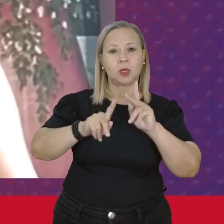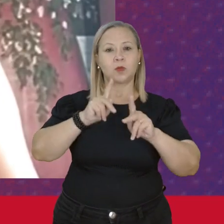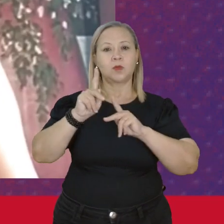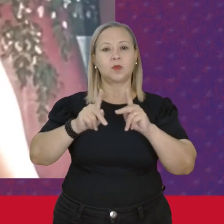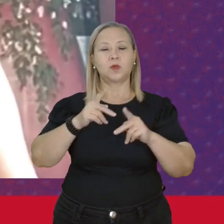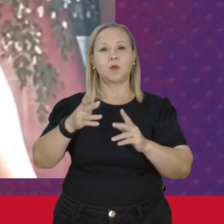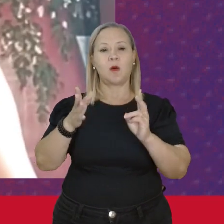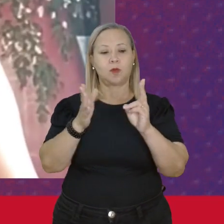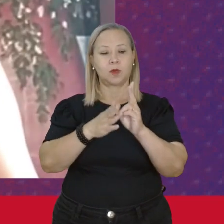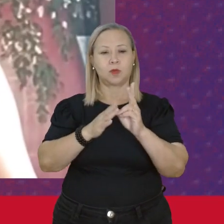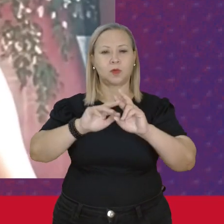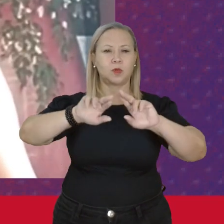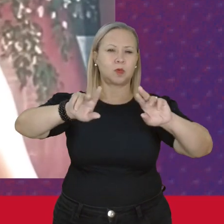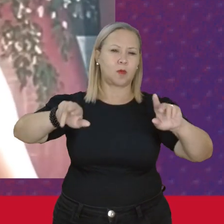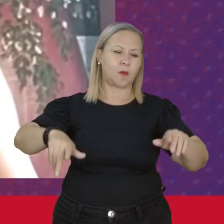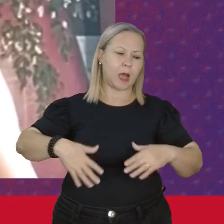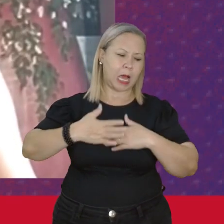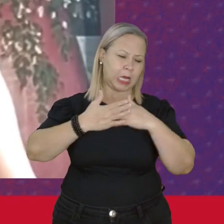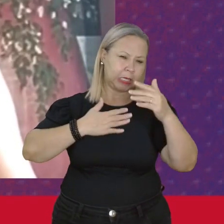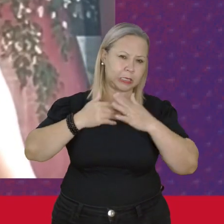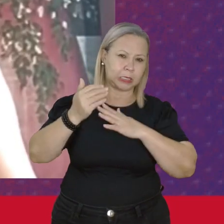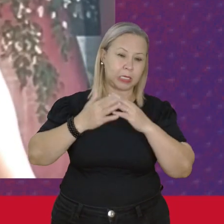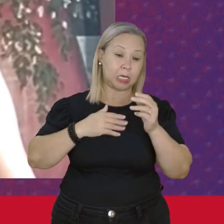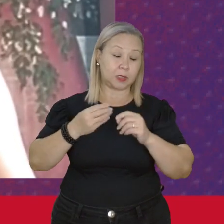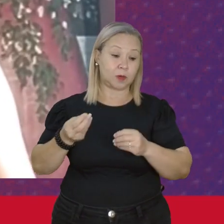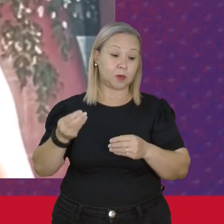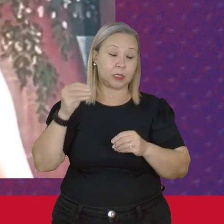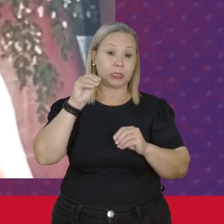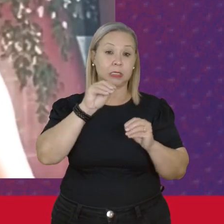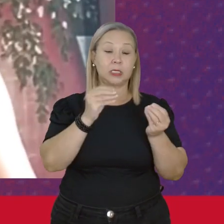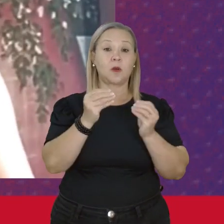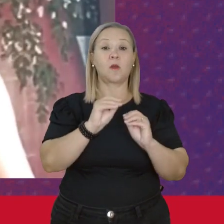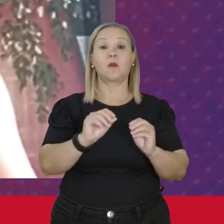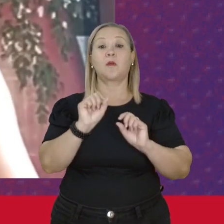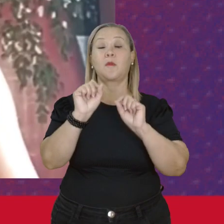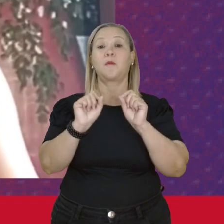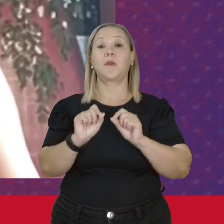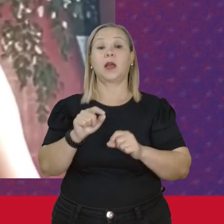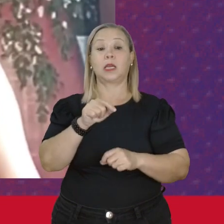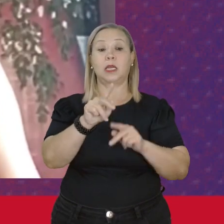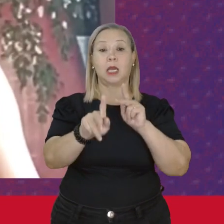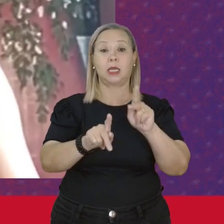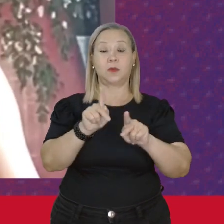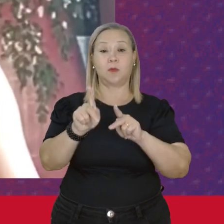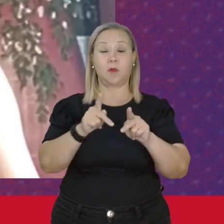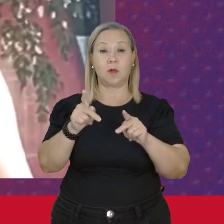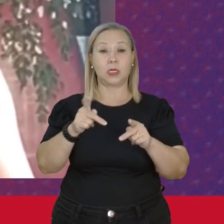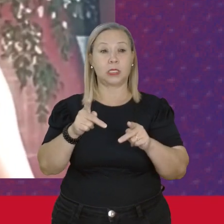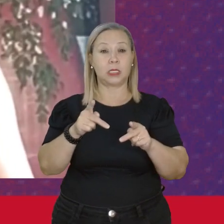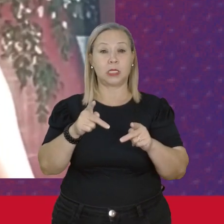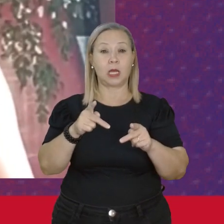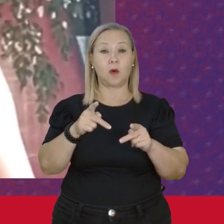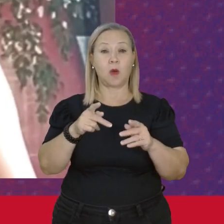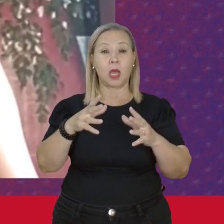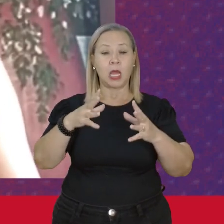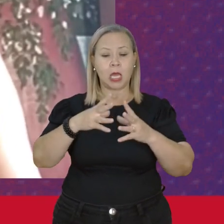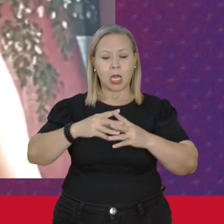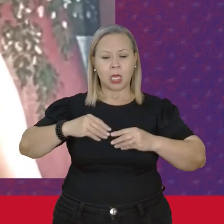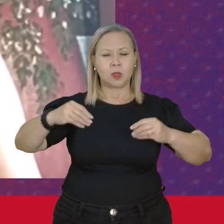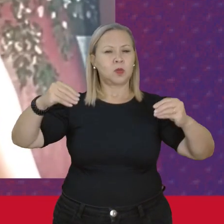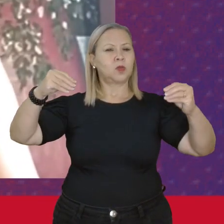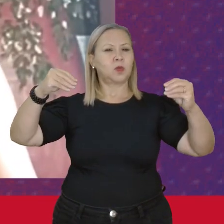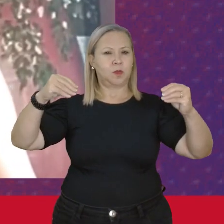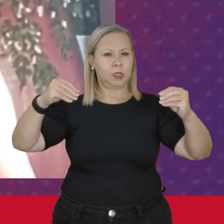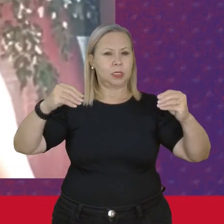Ações Sendo colocadas Para que essa população Desaparecesse Enquanto povo Enquanto